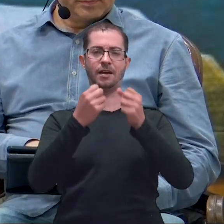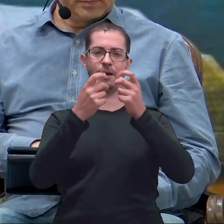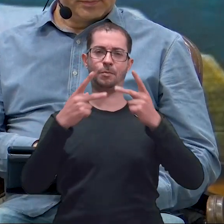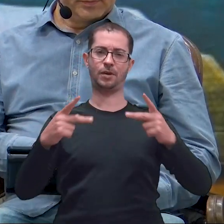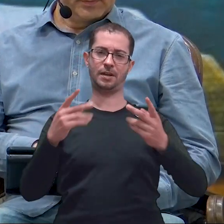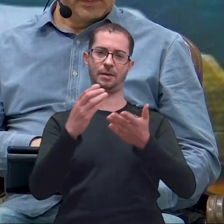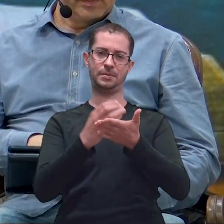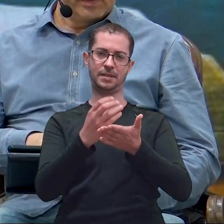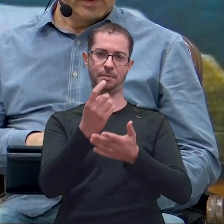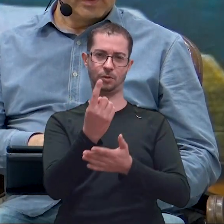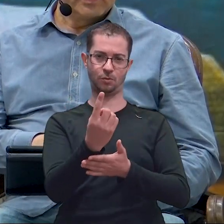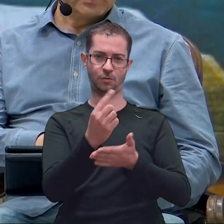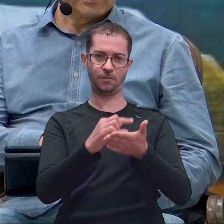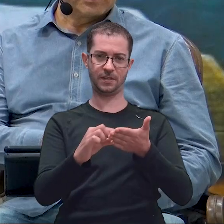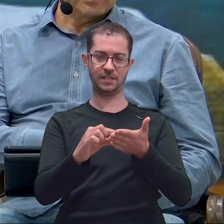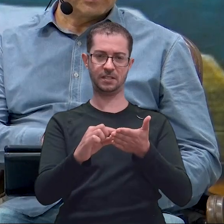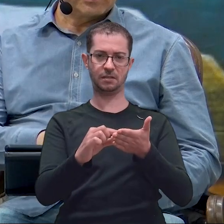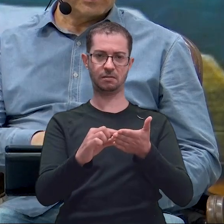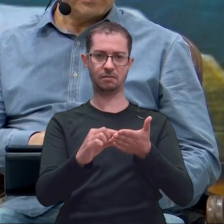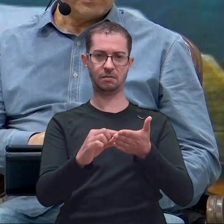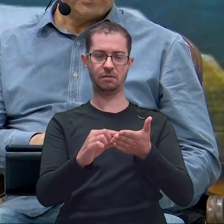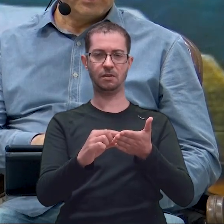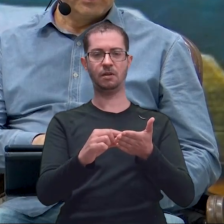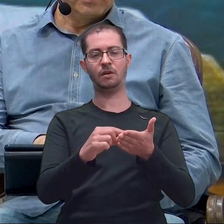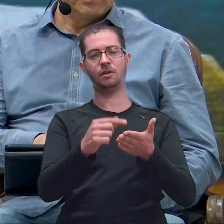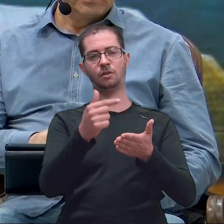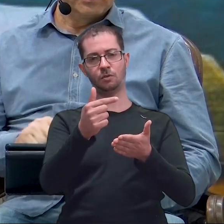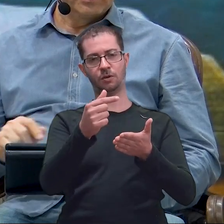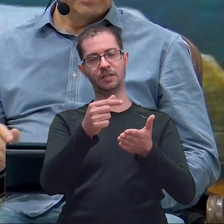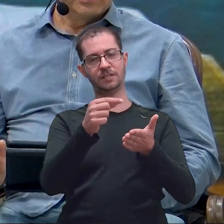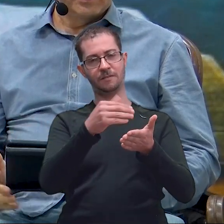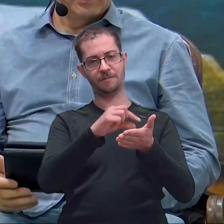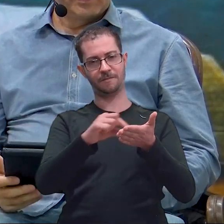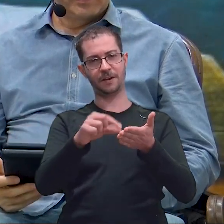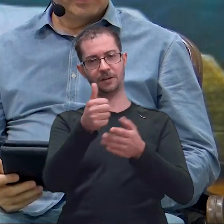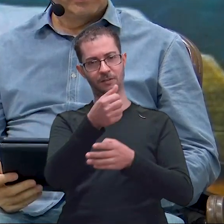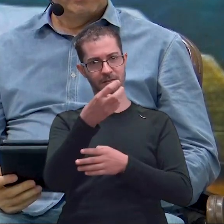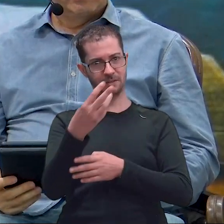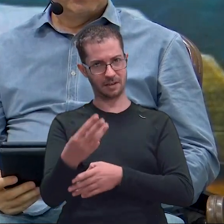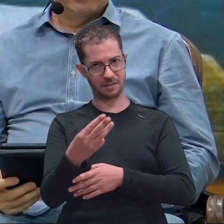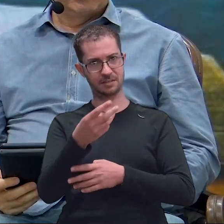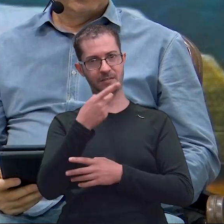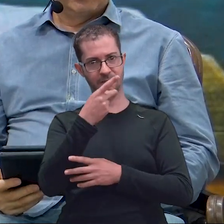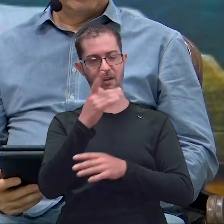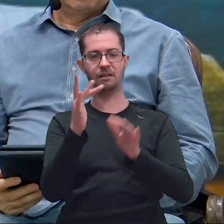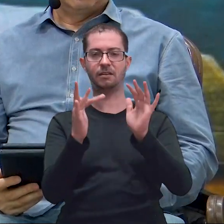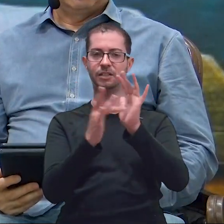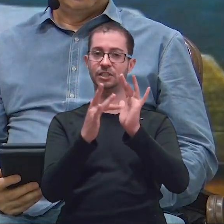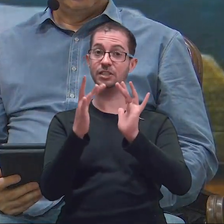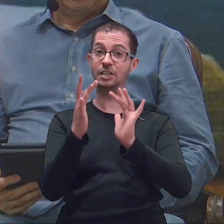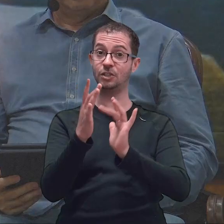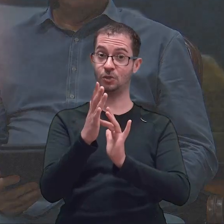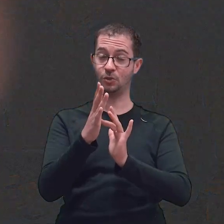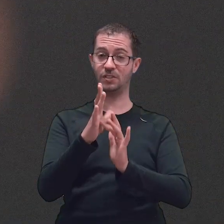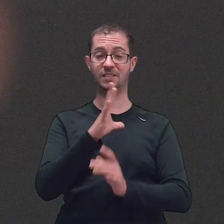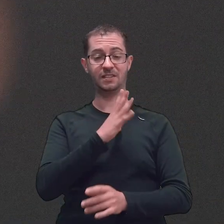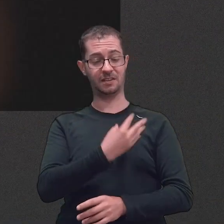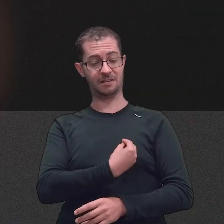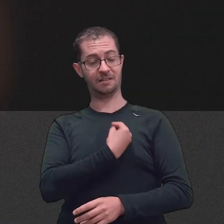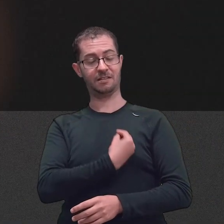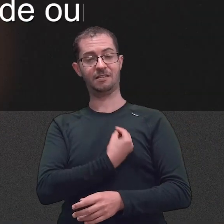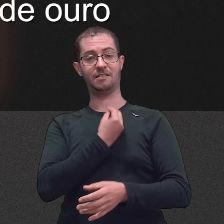12 e o verso 13. Ele fala justamente isso. Que Jesus, ele anda no meio da igreja.